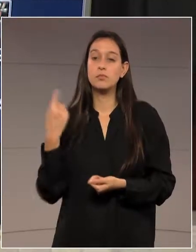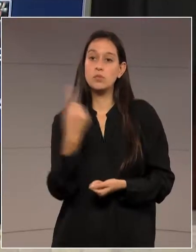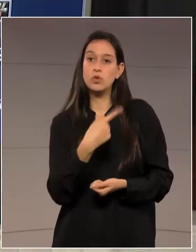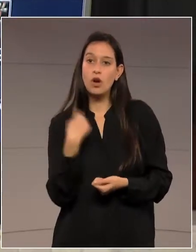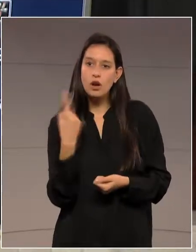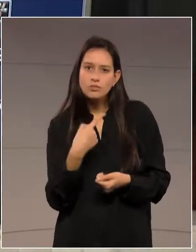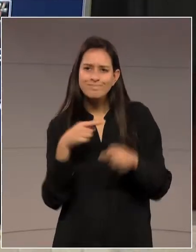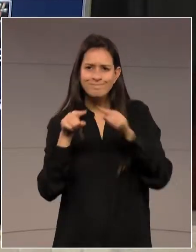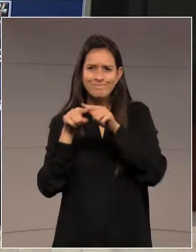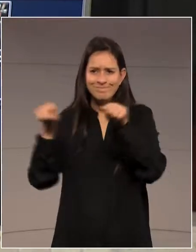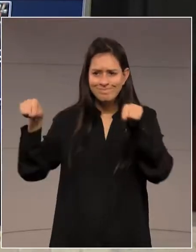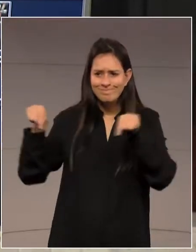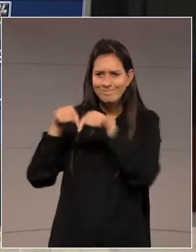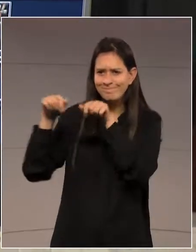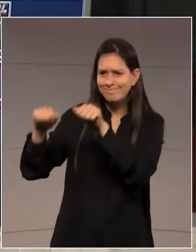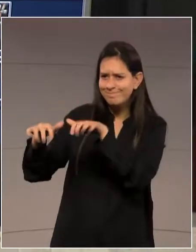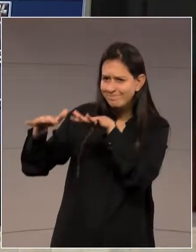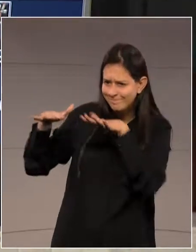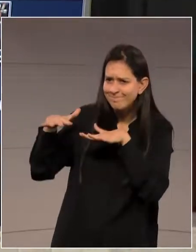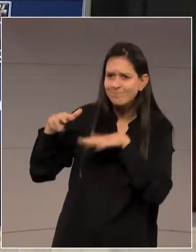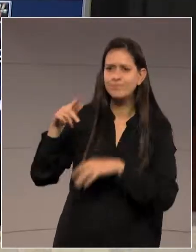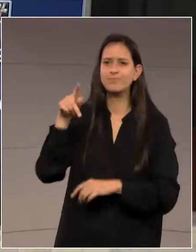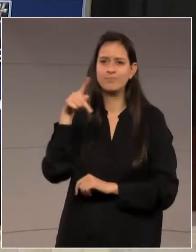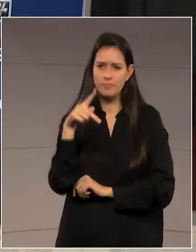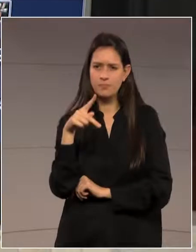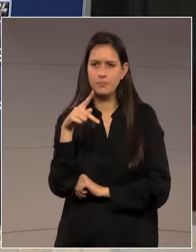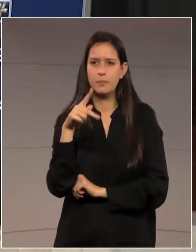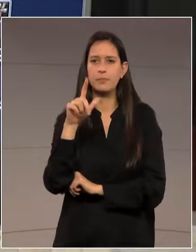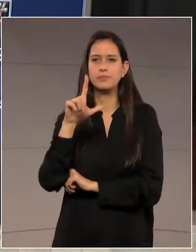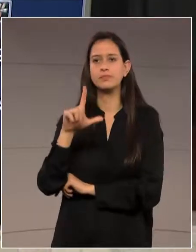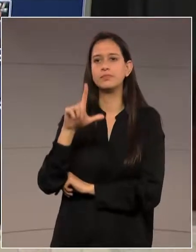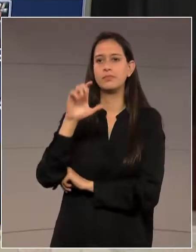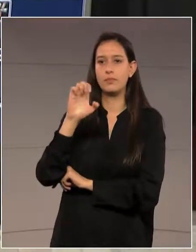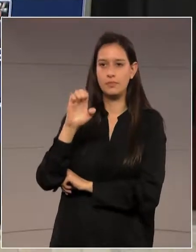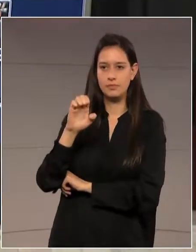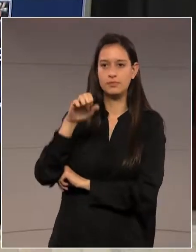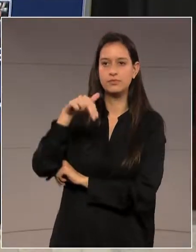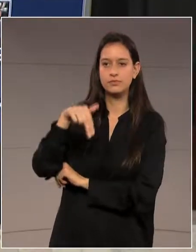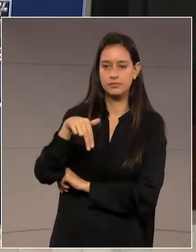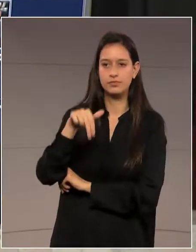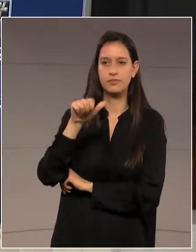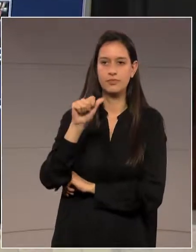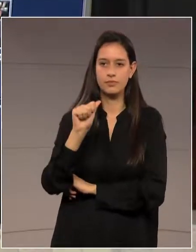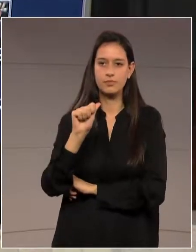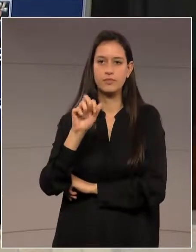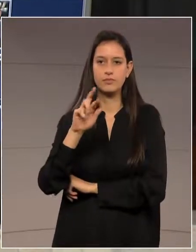lotado de agentes penitenciários do Estado do Paraná.